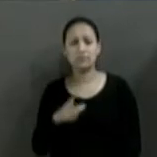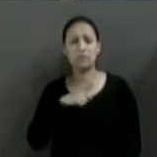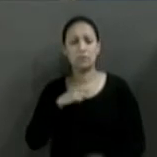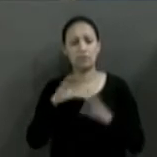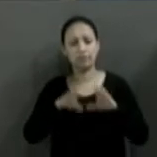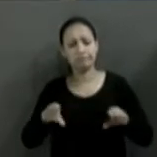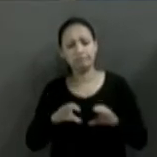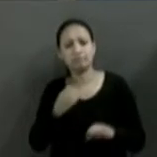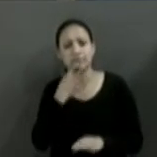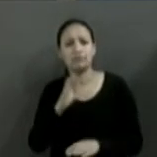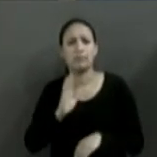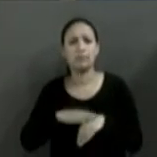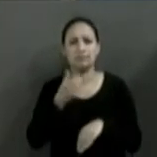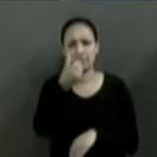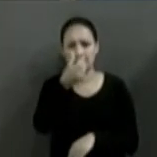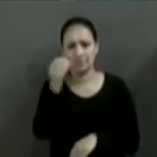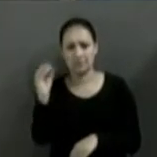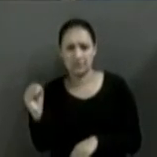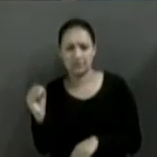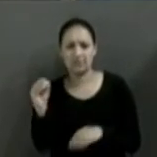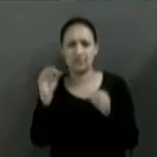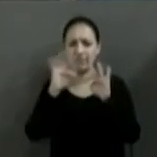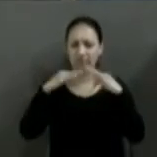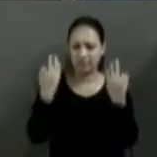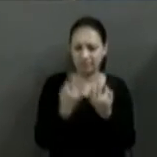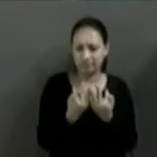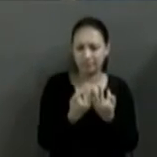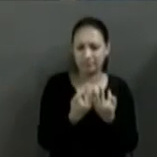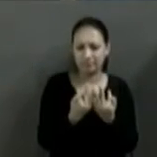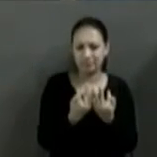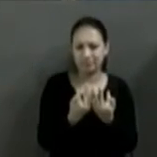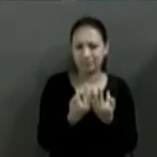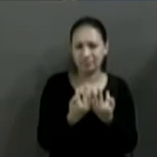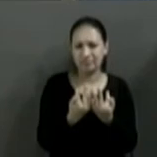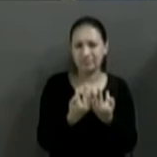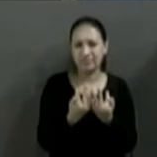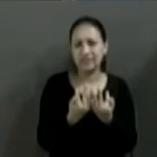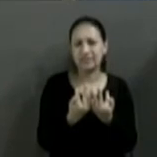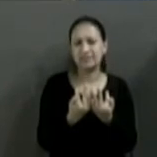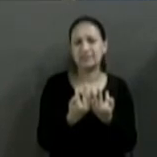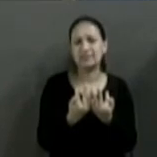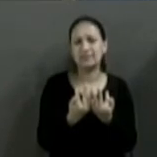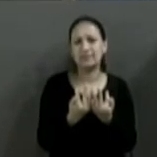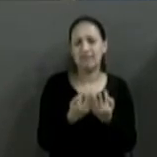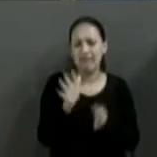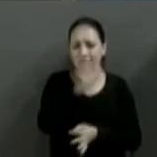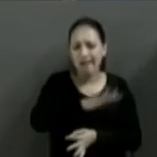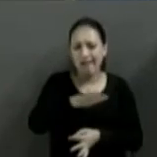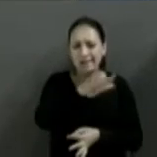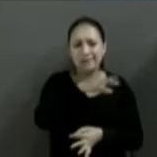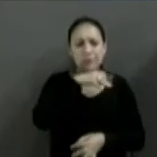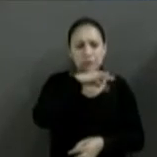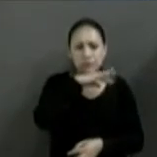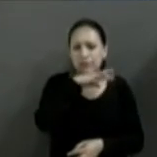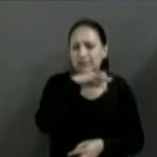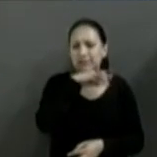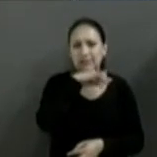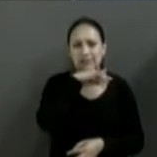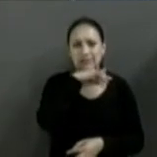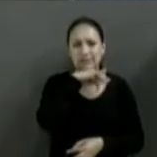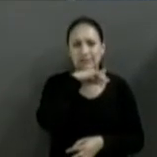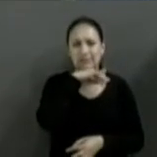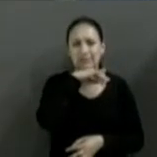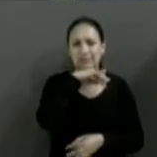de 600 famílias em situação de subhabitação, em áreas de degradação do meio ambiente,